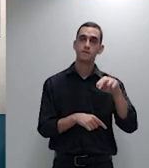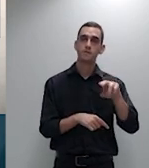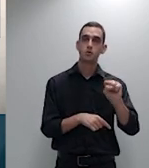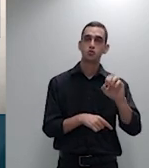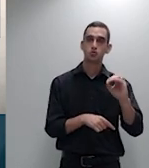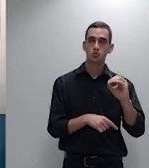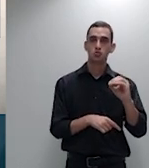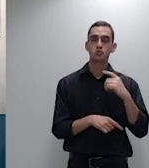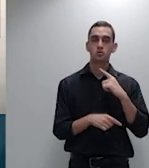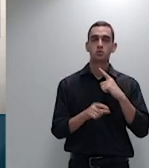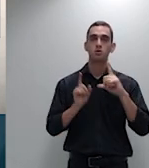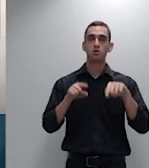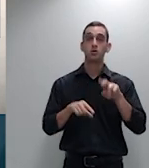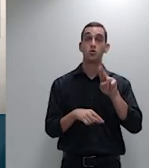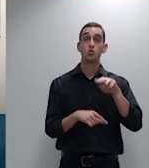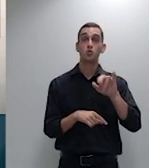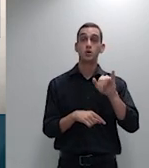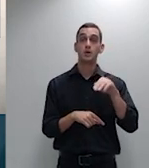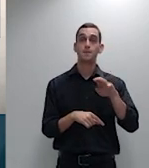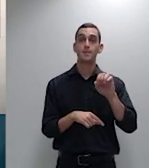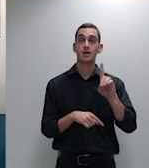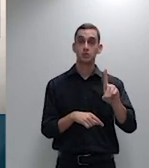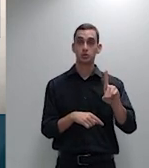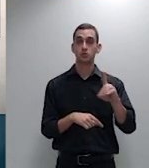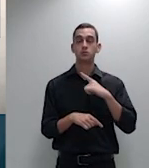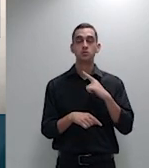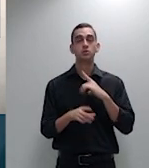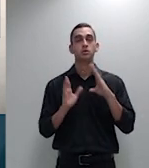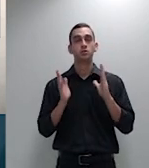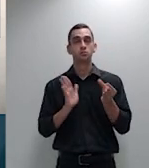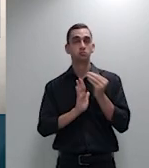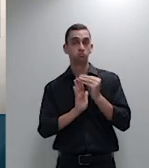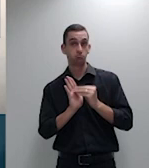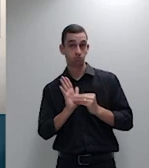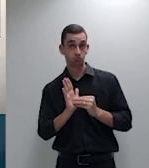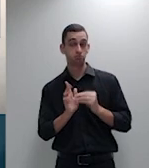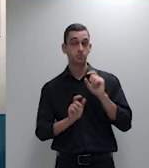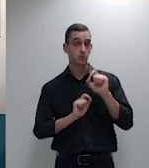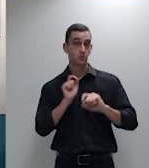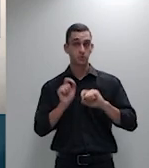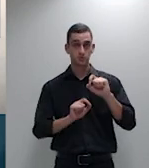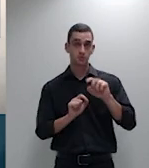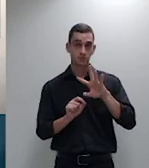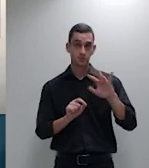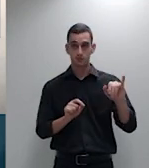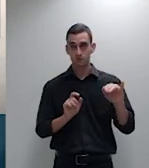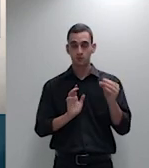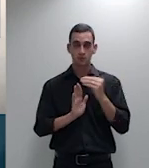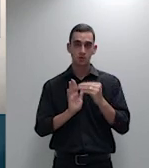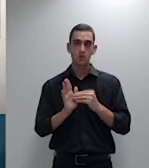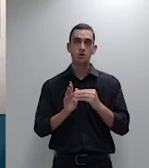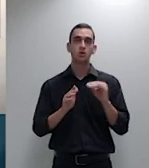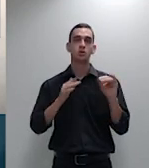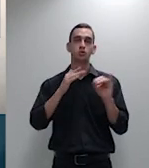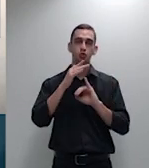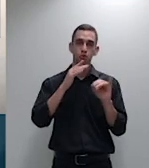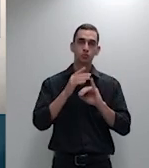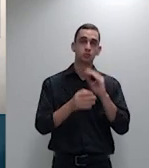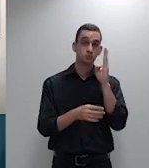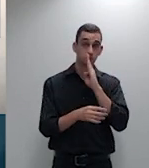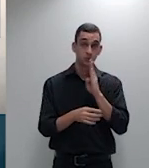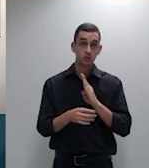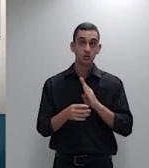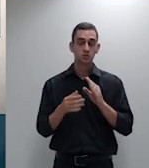o que ocorre aqui é sim uma contraposição do Instituto Brasileiro de Defesa do Consumidor a